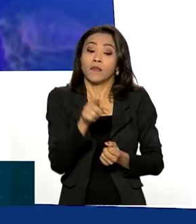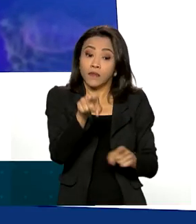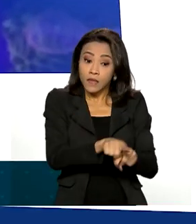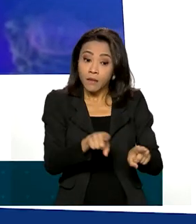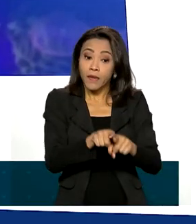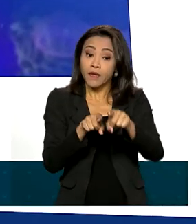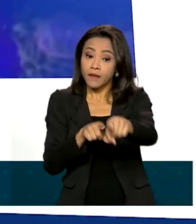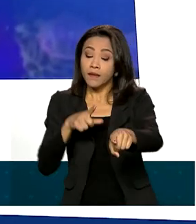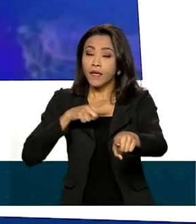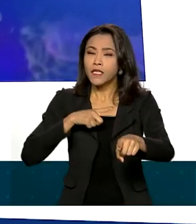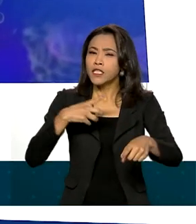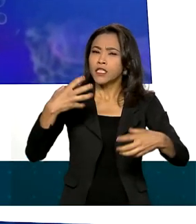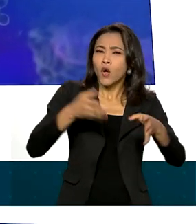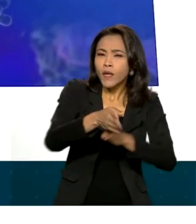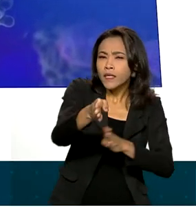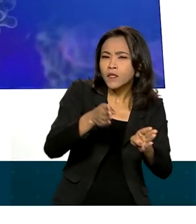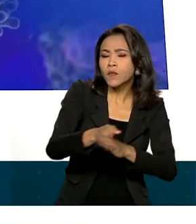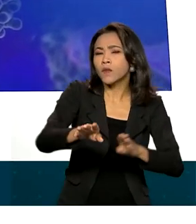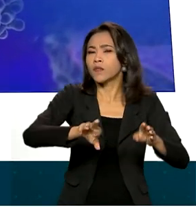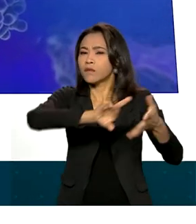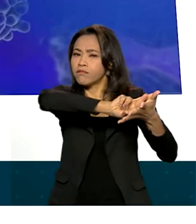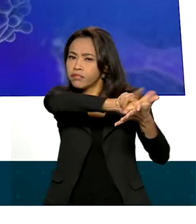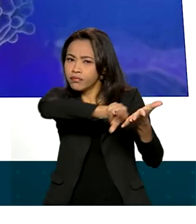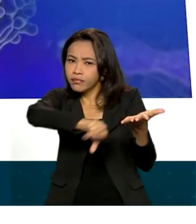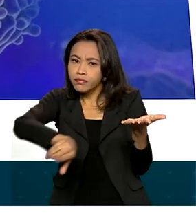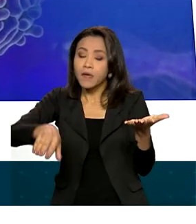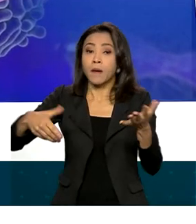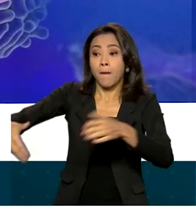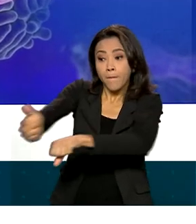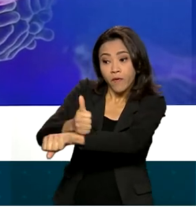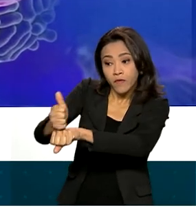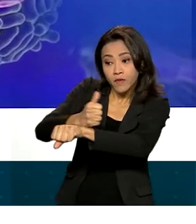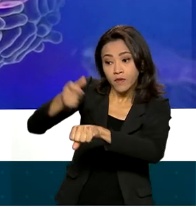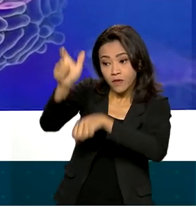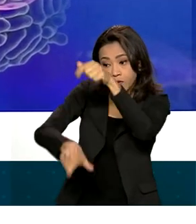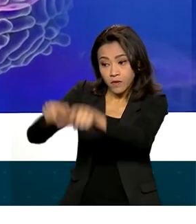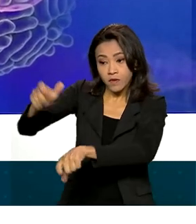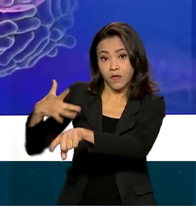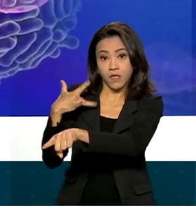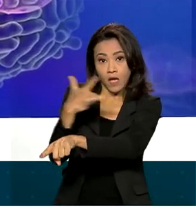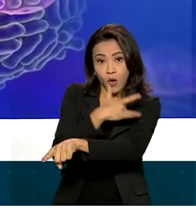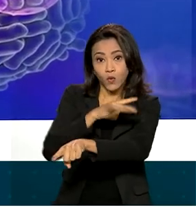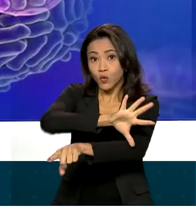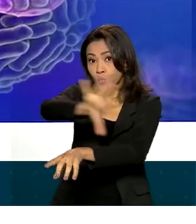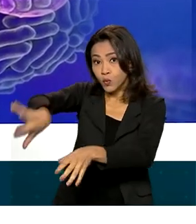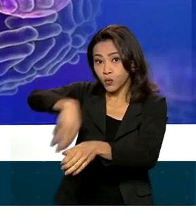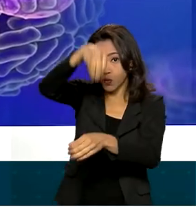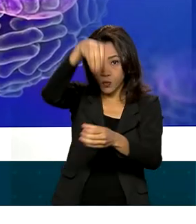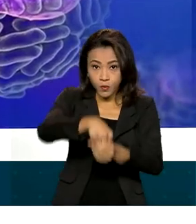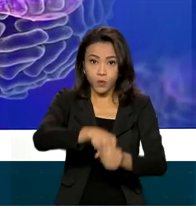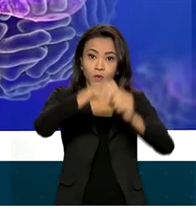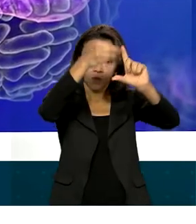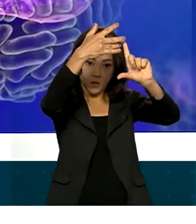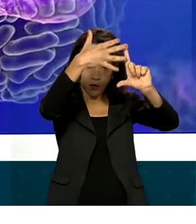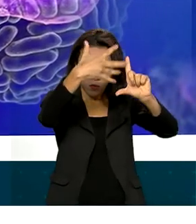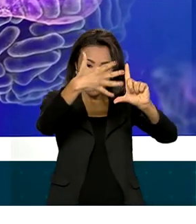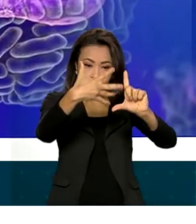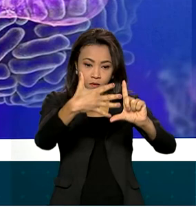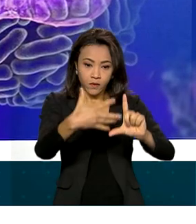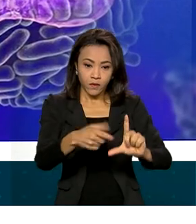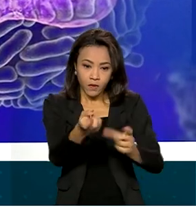como prevenção, sintomas e orientações para profissionais de saúde, estão em uma página no portal do Ministério da Saúde,